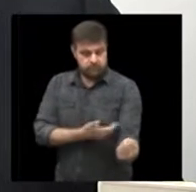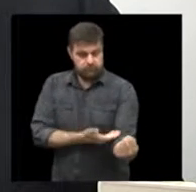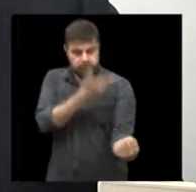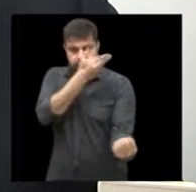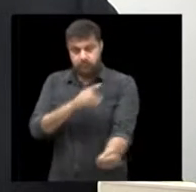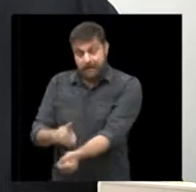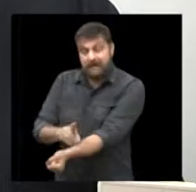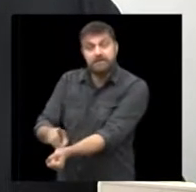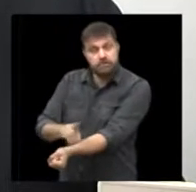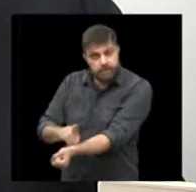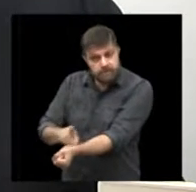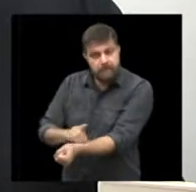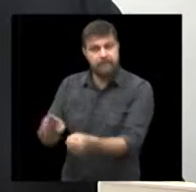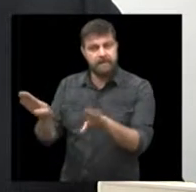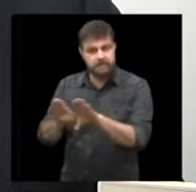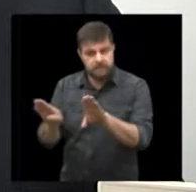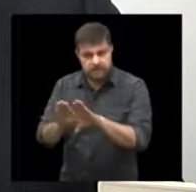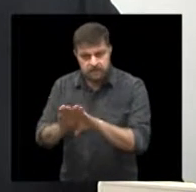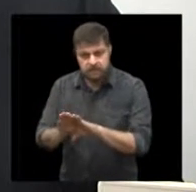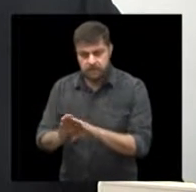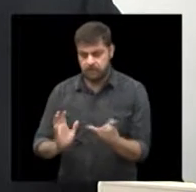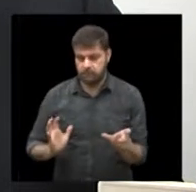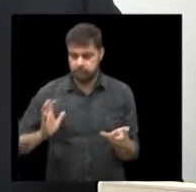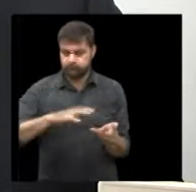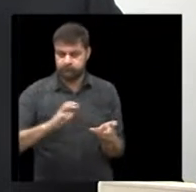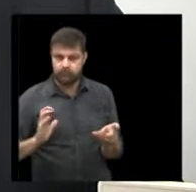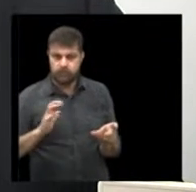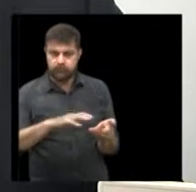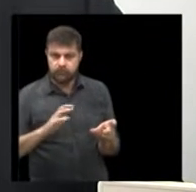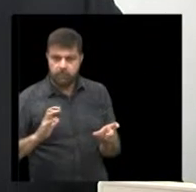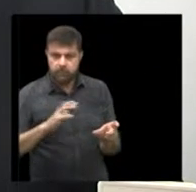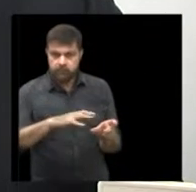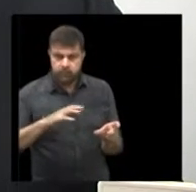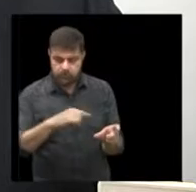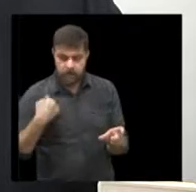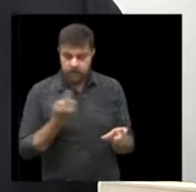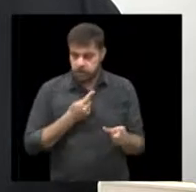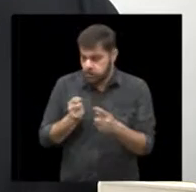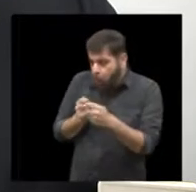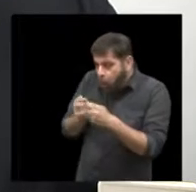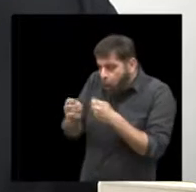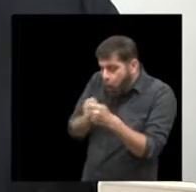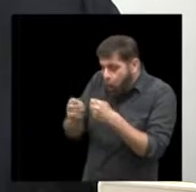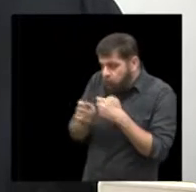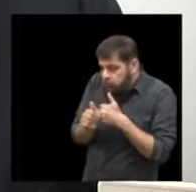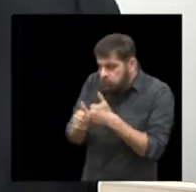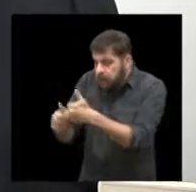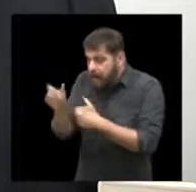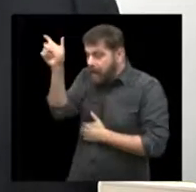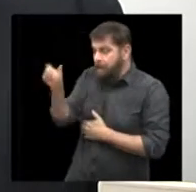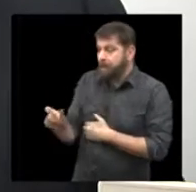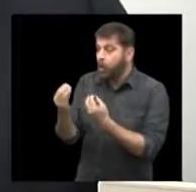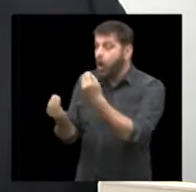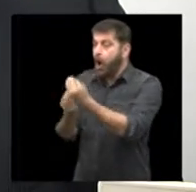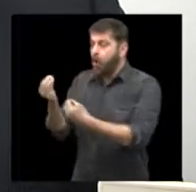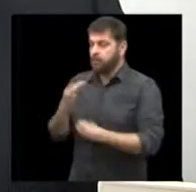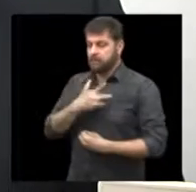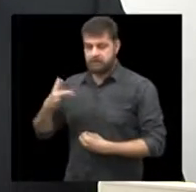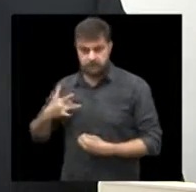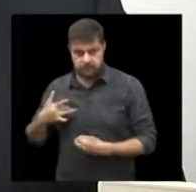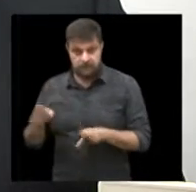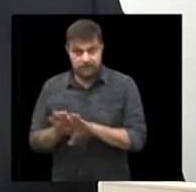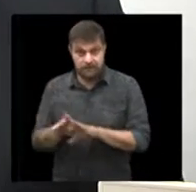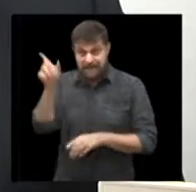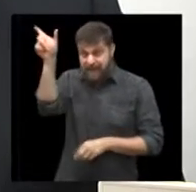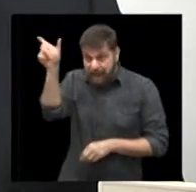que é a glicemia esses dados todos são importantes para que a gente tenha um controle absoluto do que está acontecendo e além do mais esse